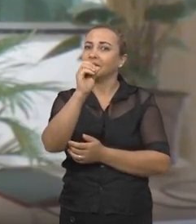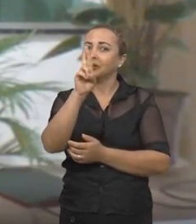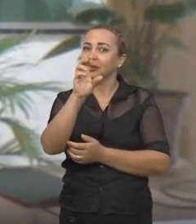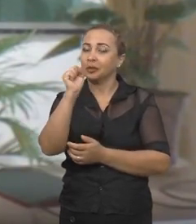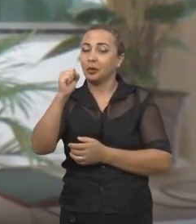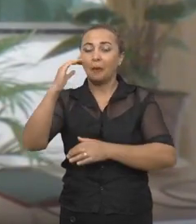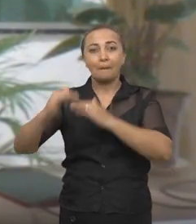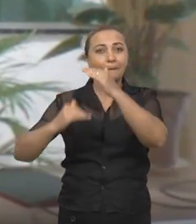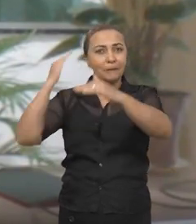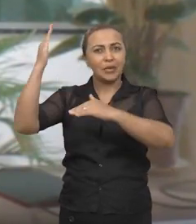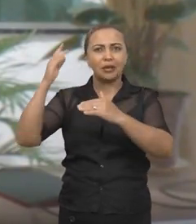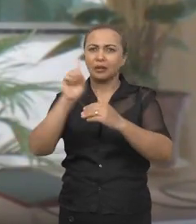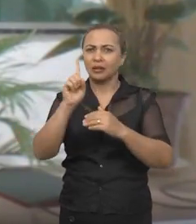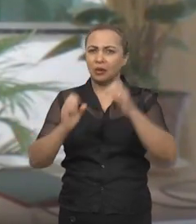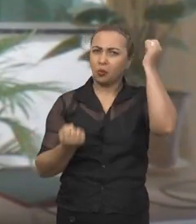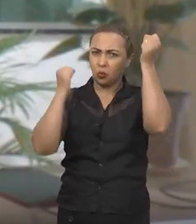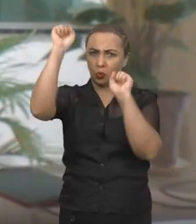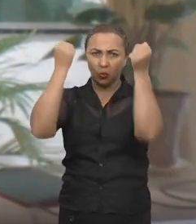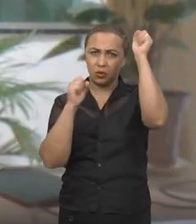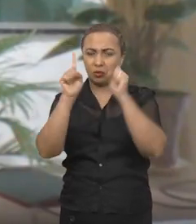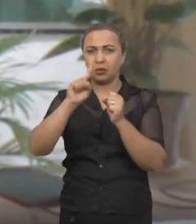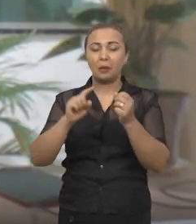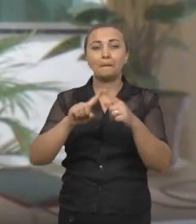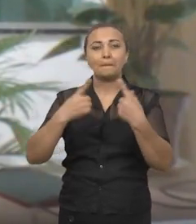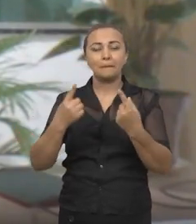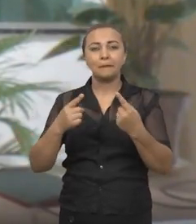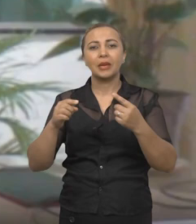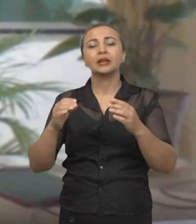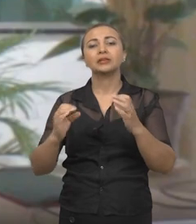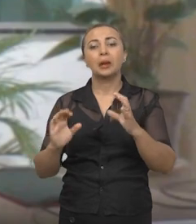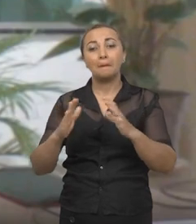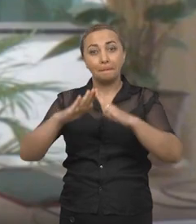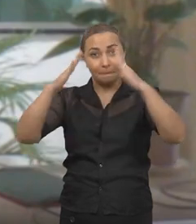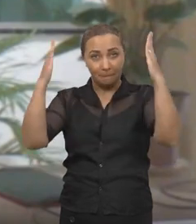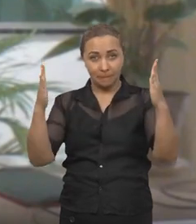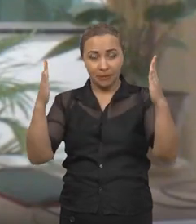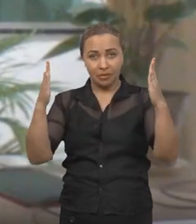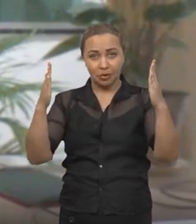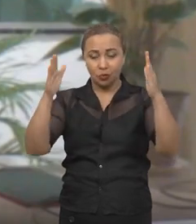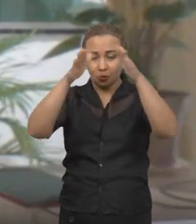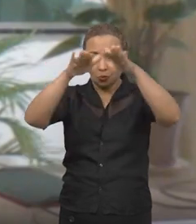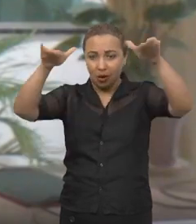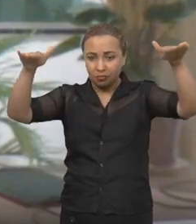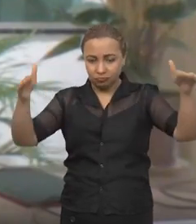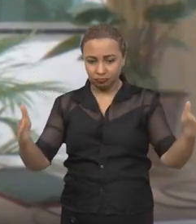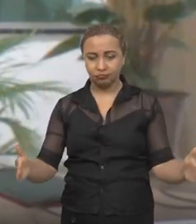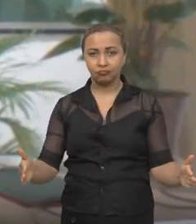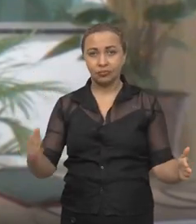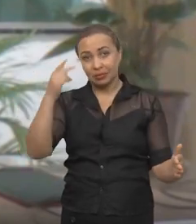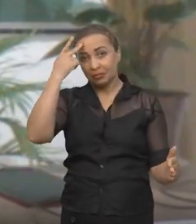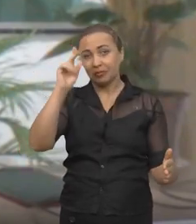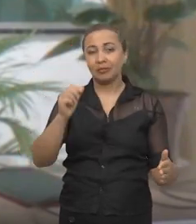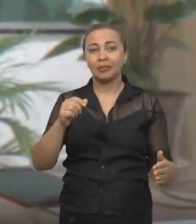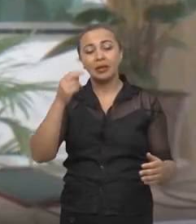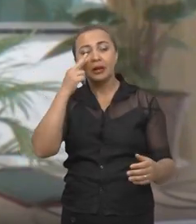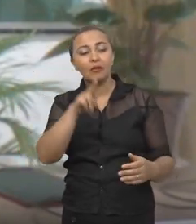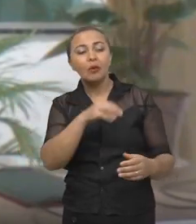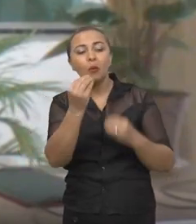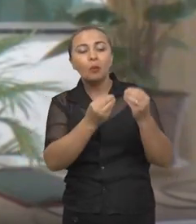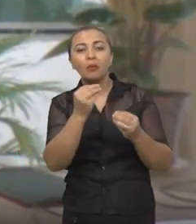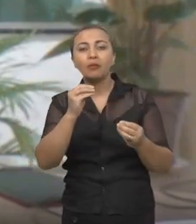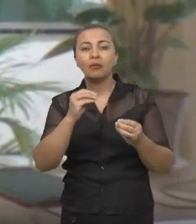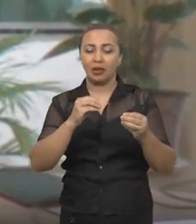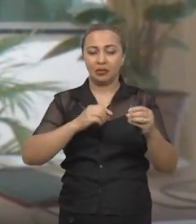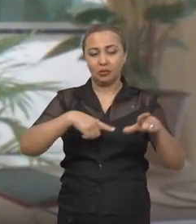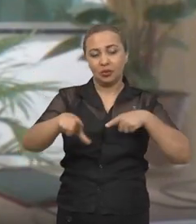não a nível industrial ainda, mas reatores de bancada muito maiores, para que a gente veja como é que vai funcionar esse